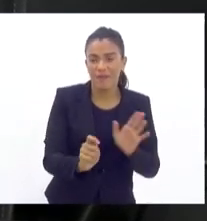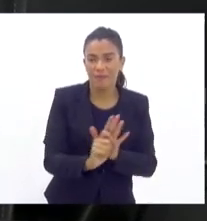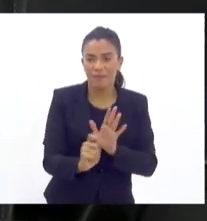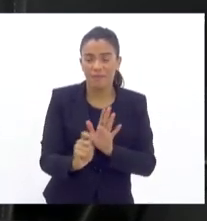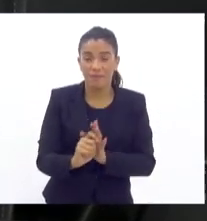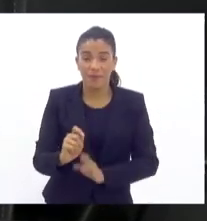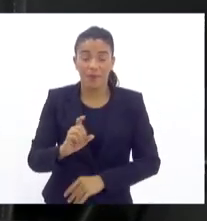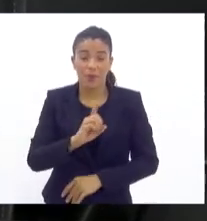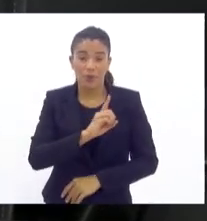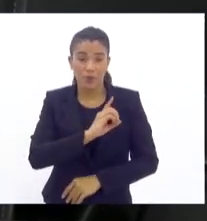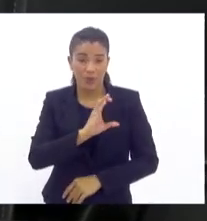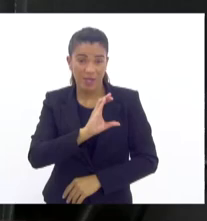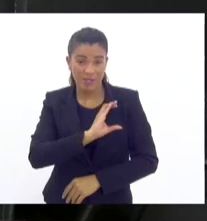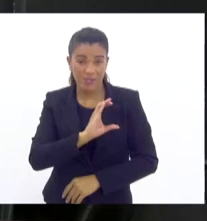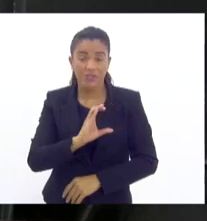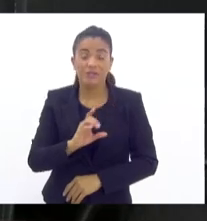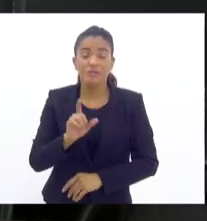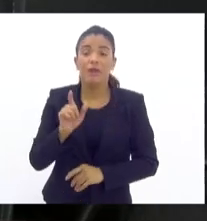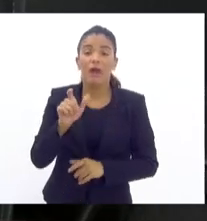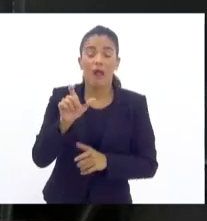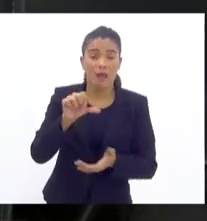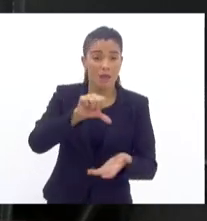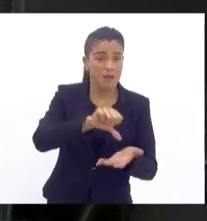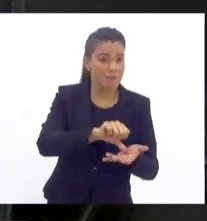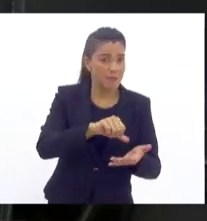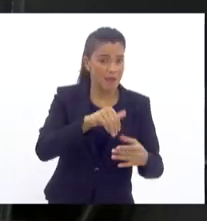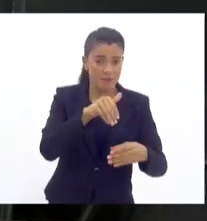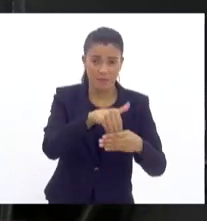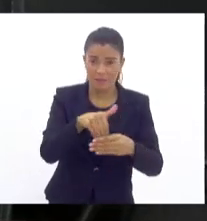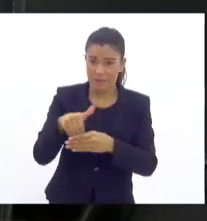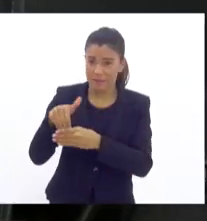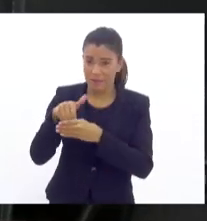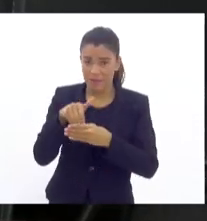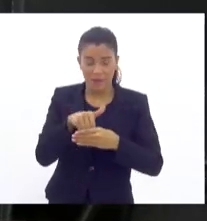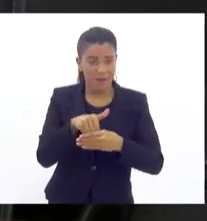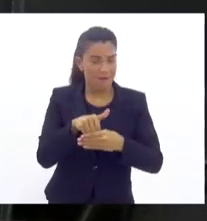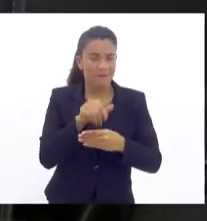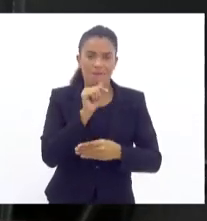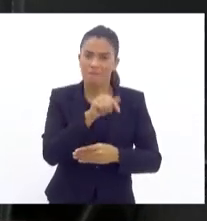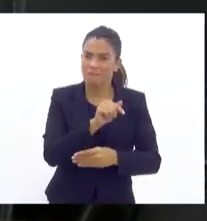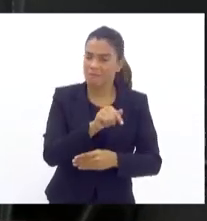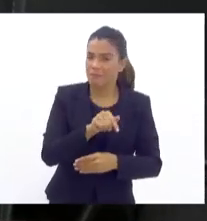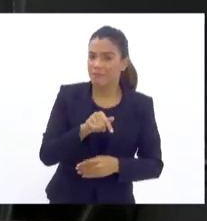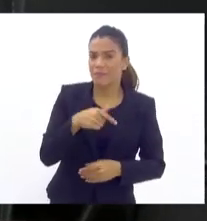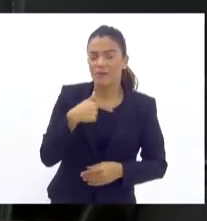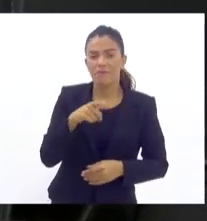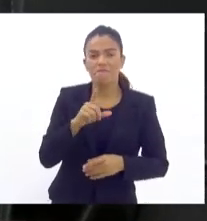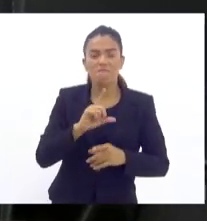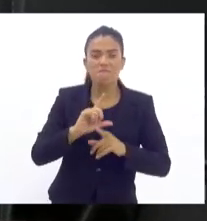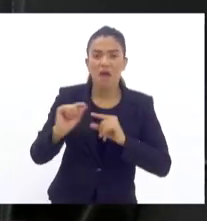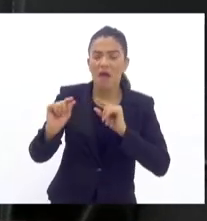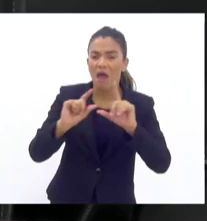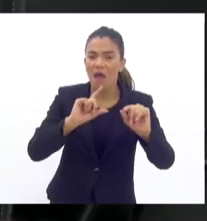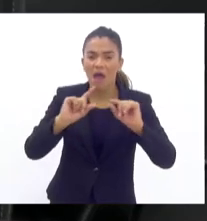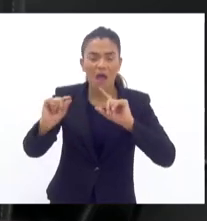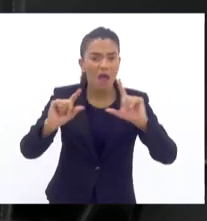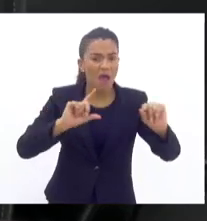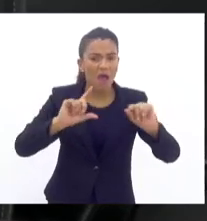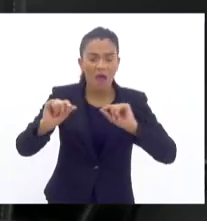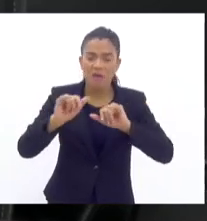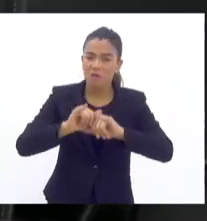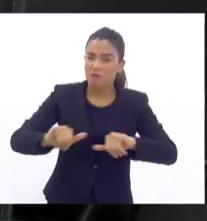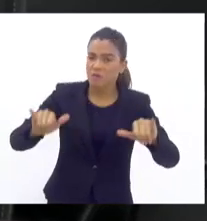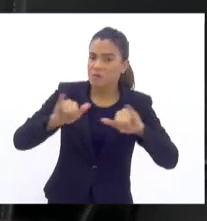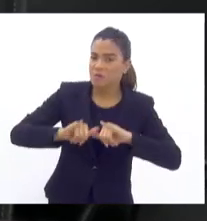Duque de Caxias, a minha base eleitoral, Pilar, saindo com vários, nos noticiários, vários